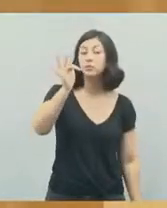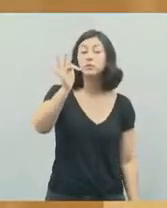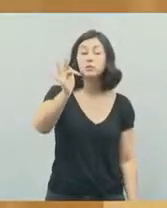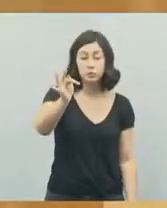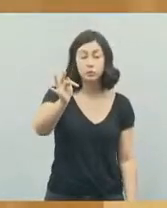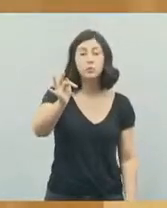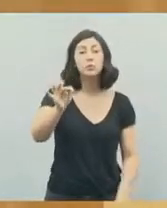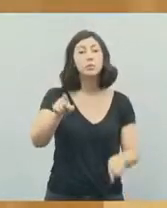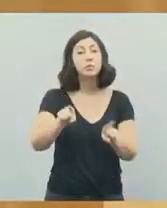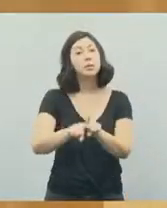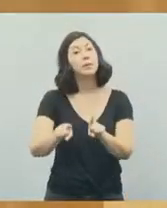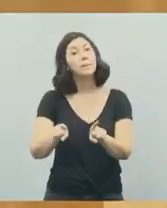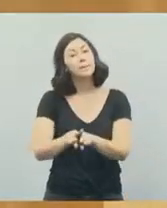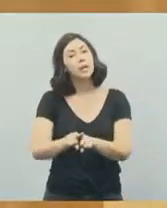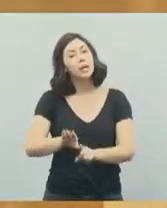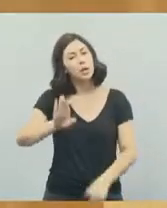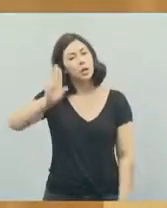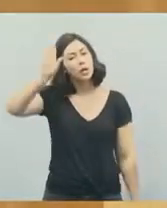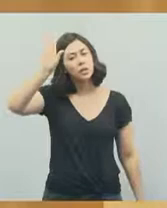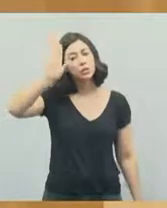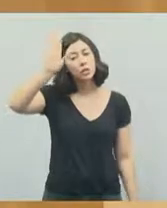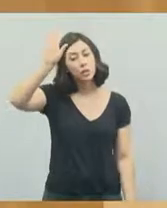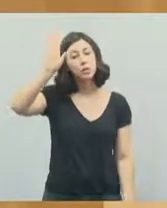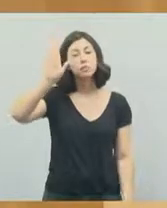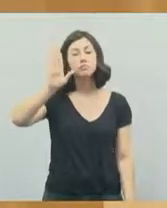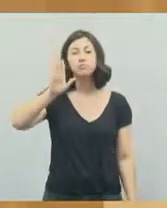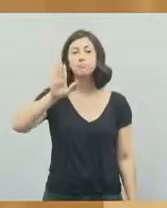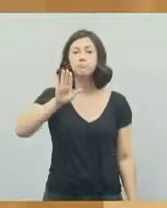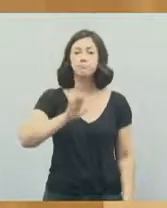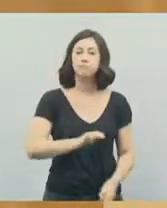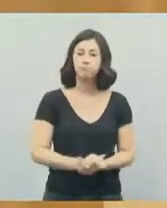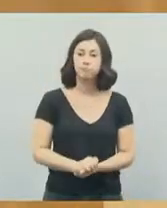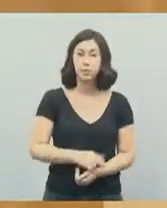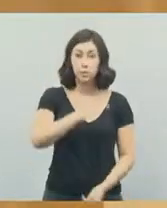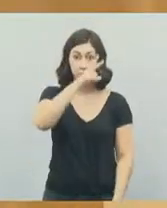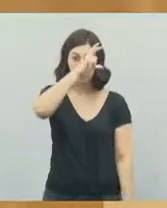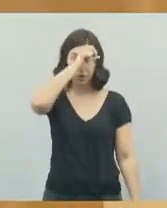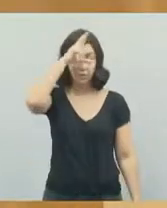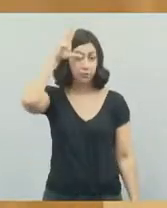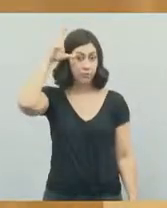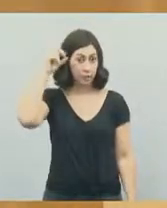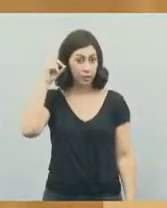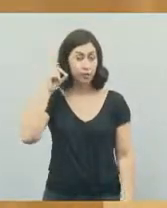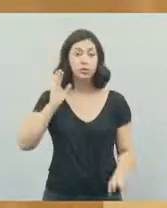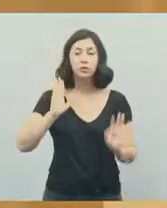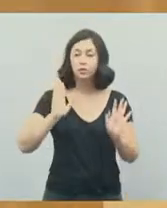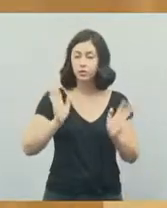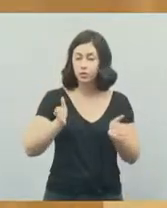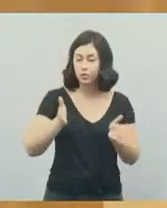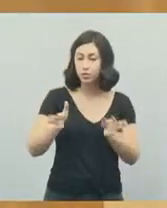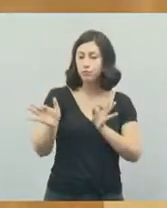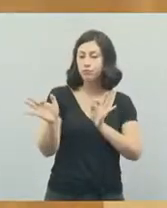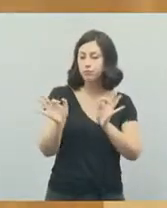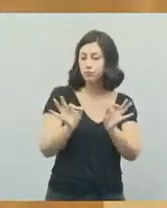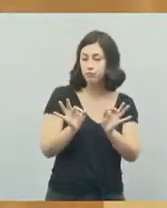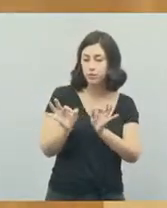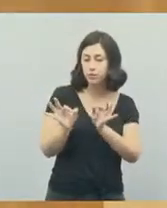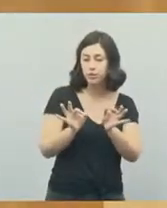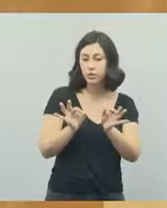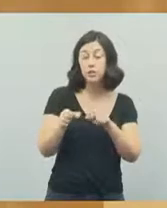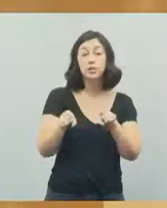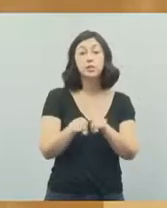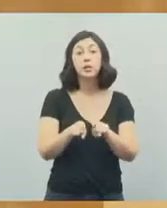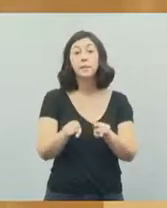lançar aí também um candidato, futuramente a prefeito da cidade de Jacareí. Já tem projeção futura também.